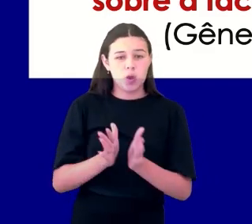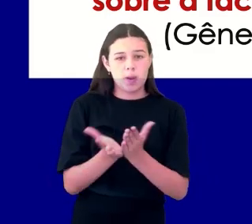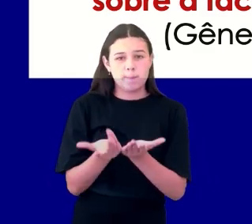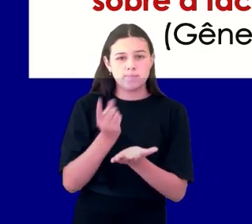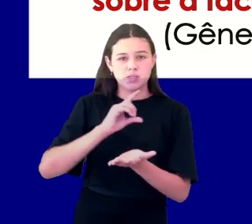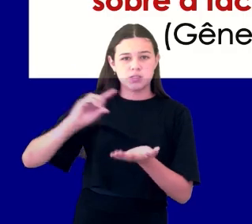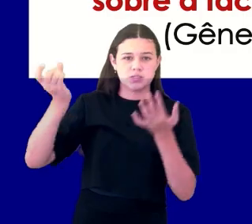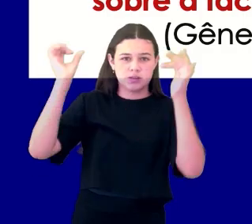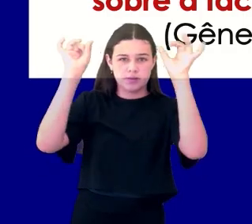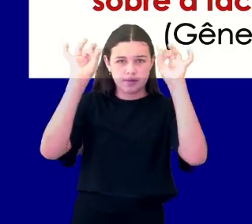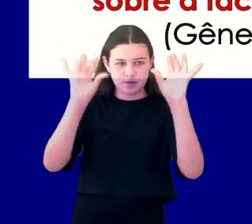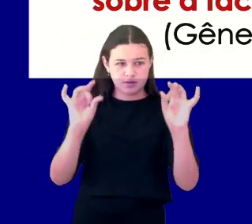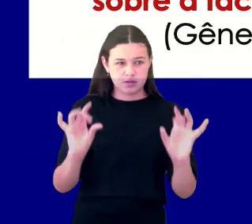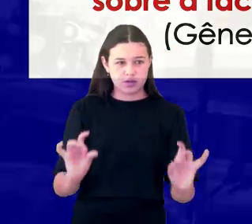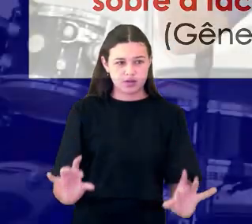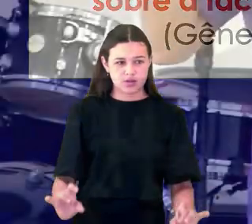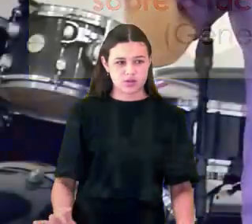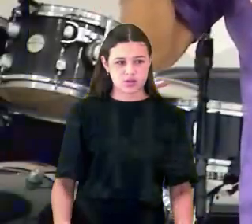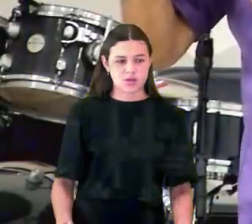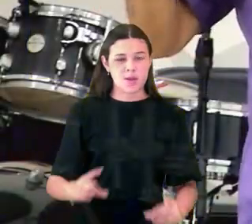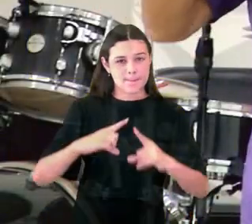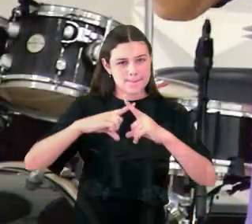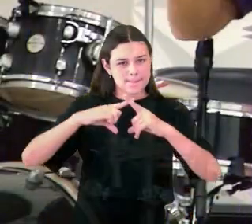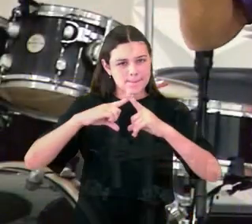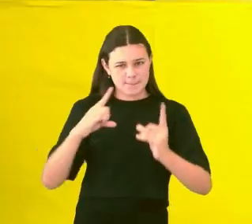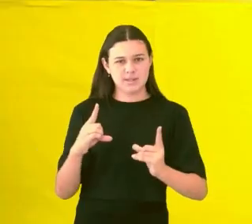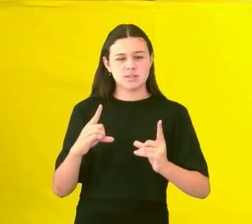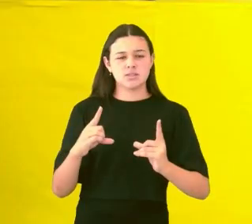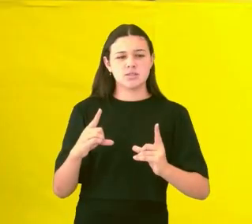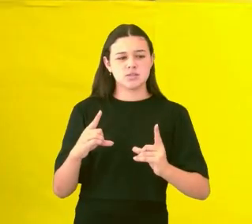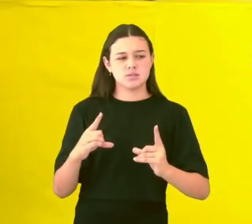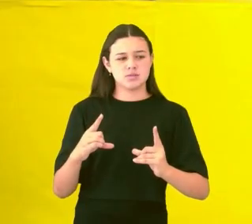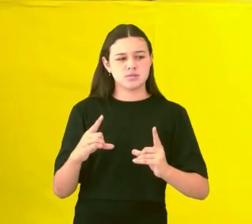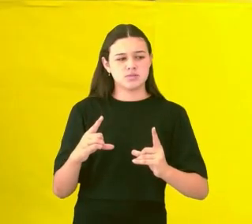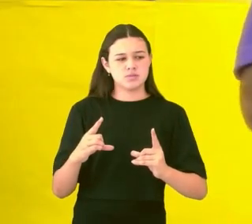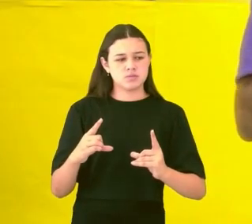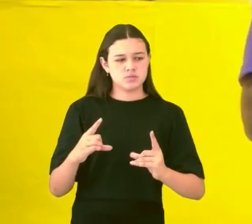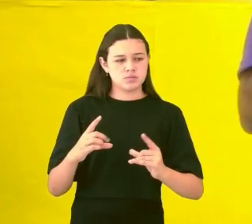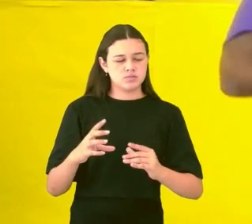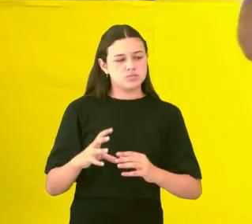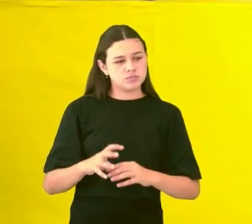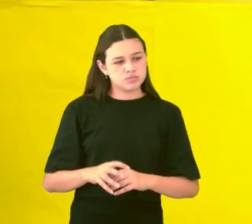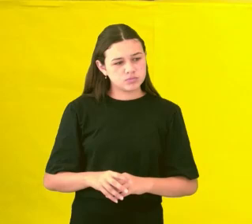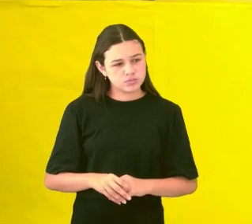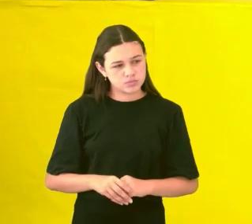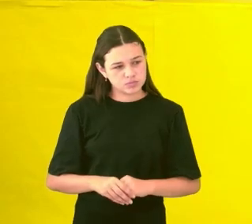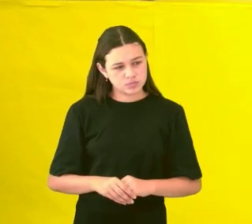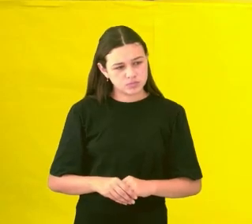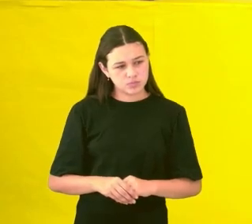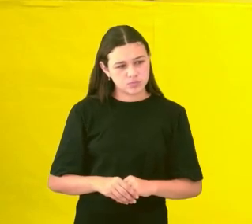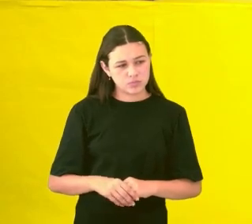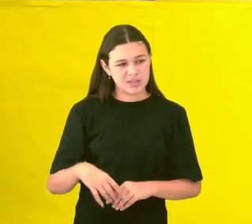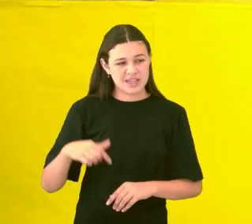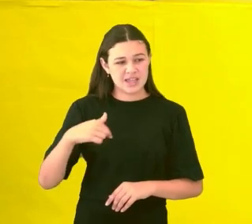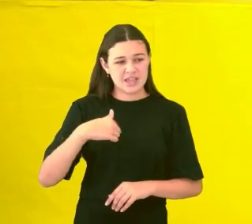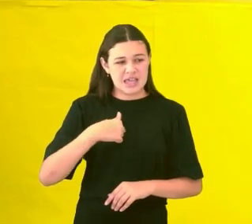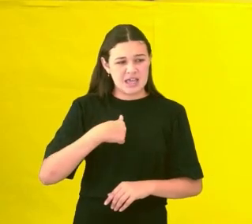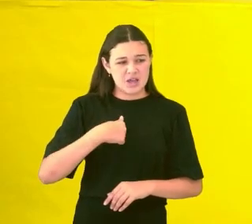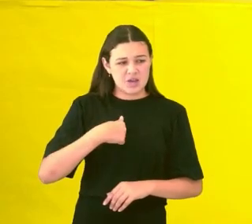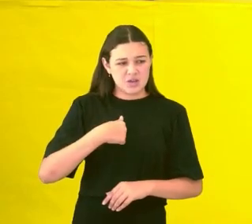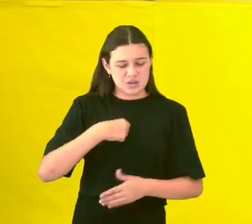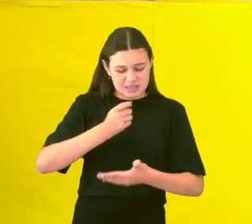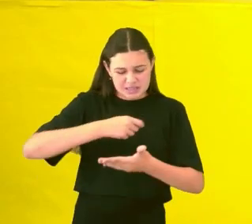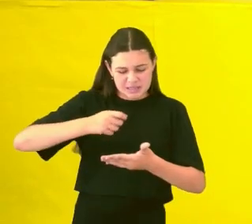Senhor pairava. Eu não sei como eu descreveria o seu momento hoje. Mas tem dias que a vida da gente parece estar sem forma e